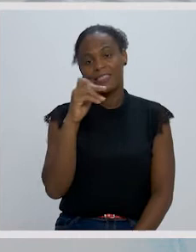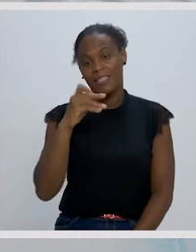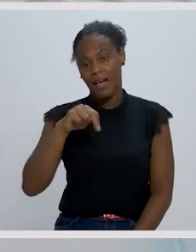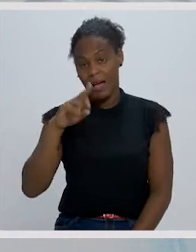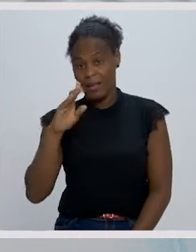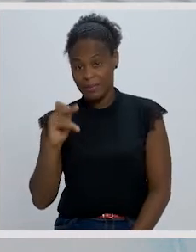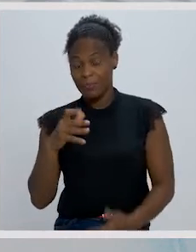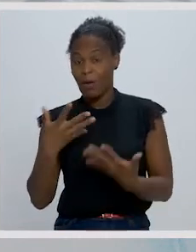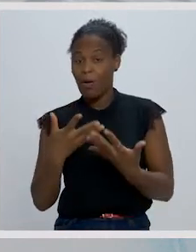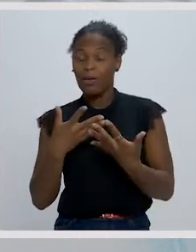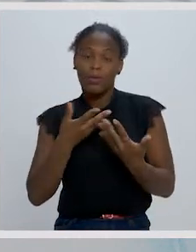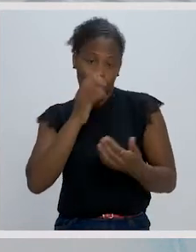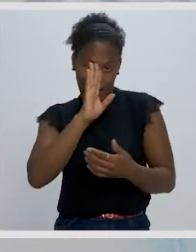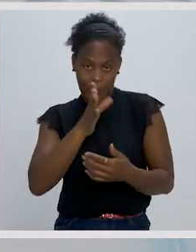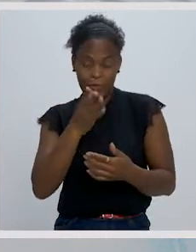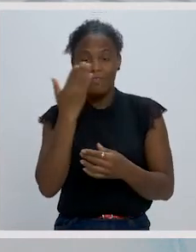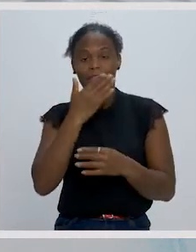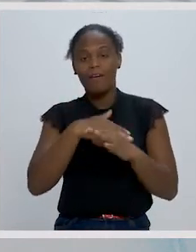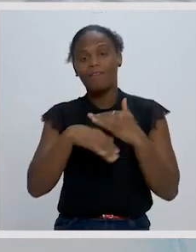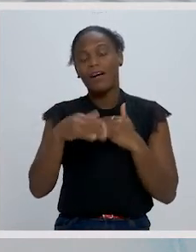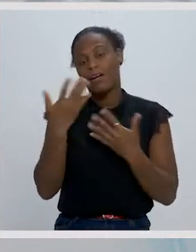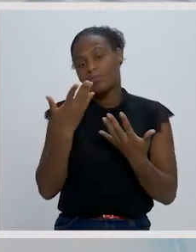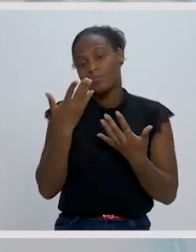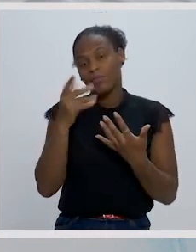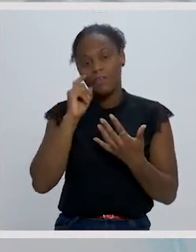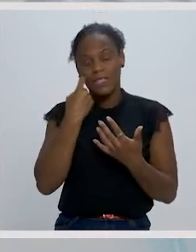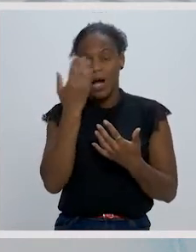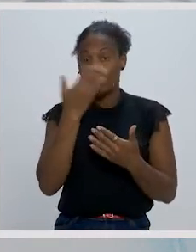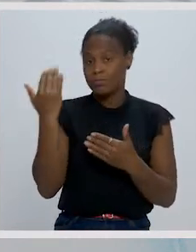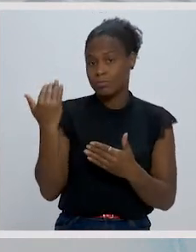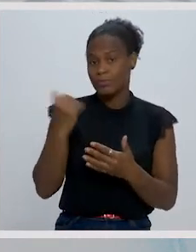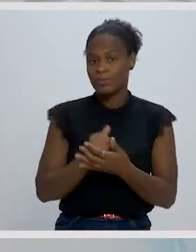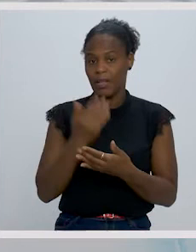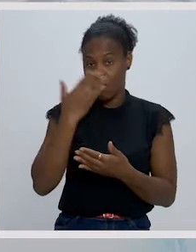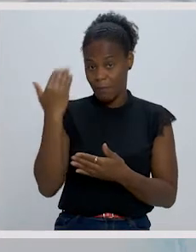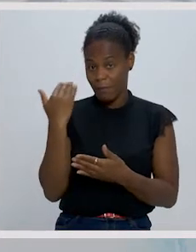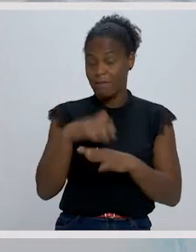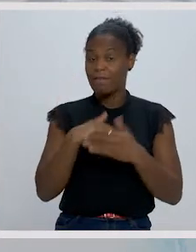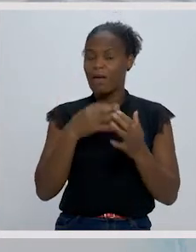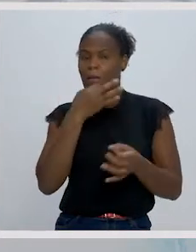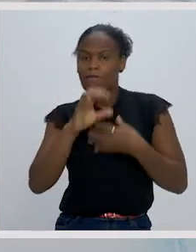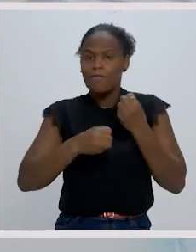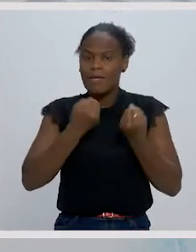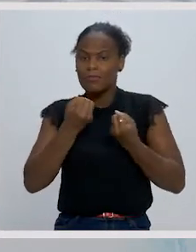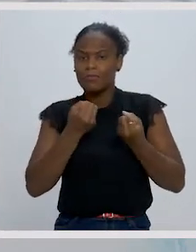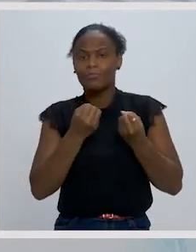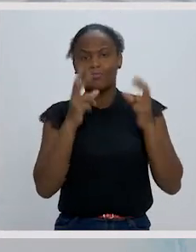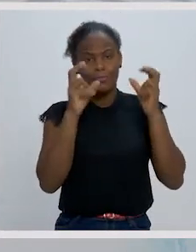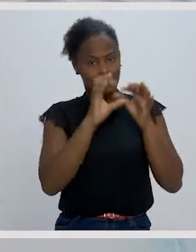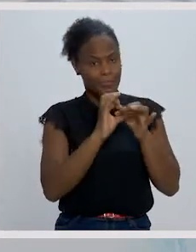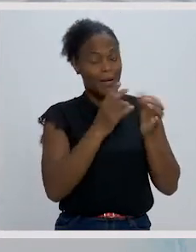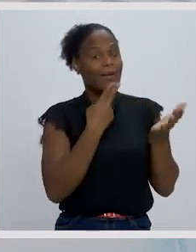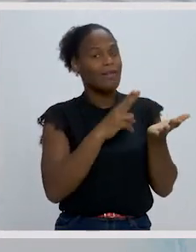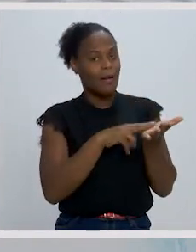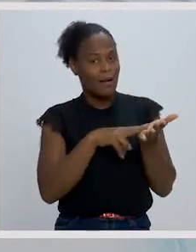da aula anterior. Na aula anterior falámos do movimento realista. Lemos e analisamos